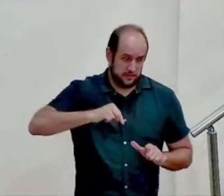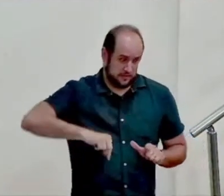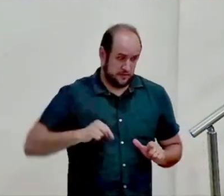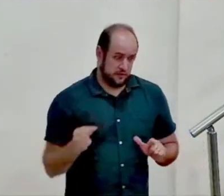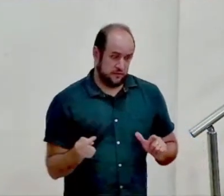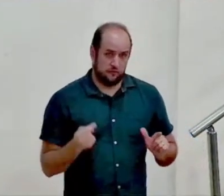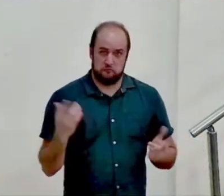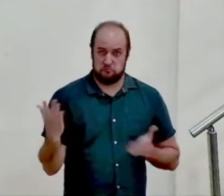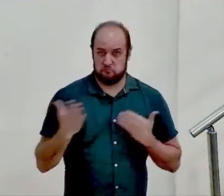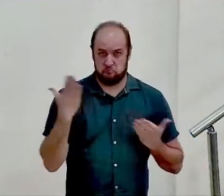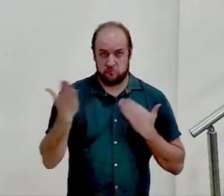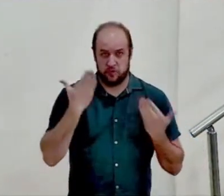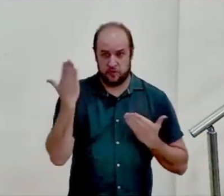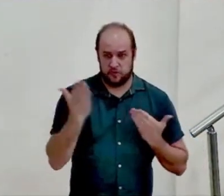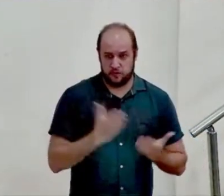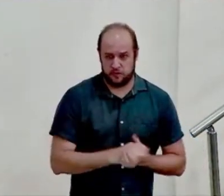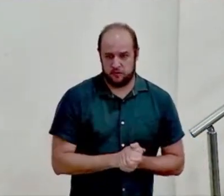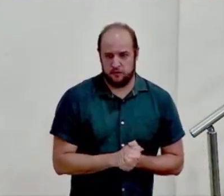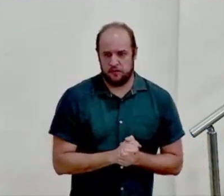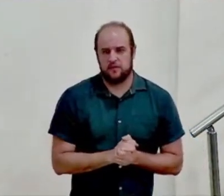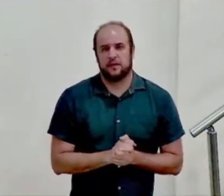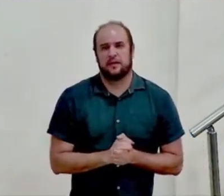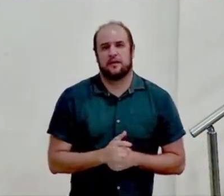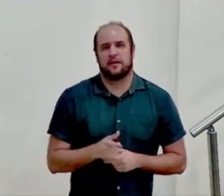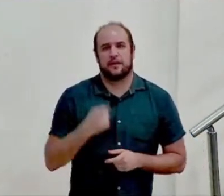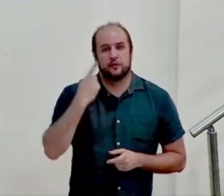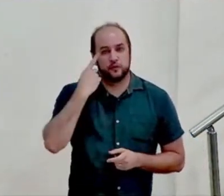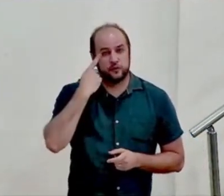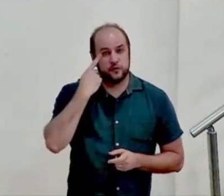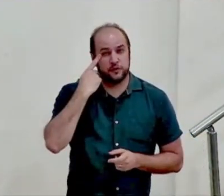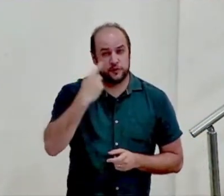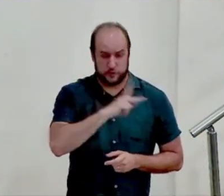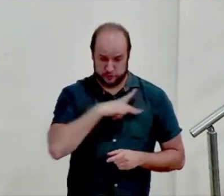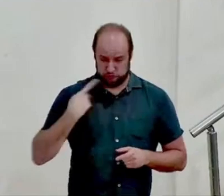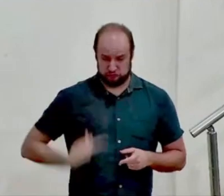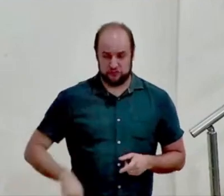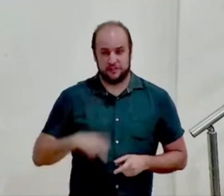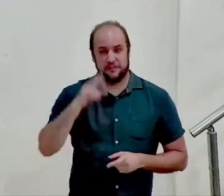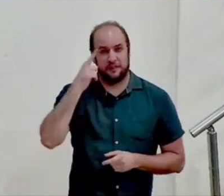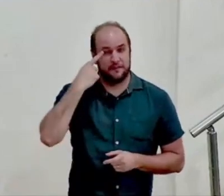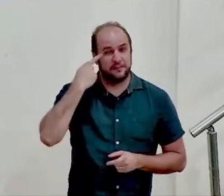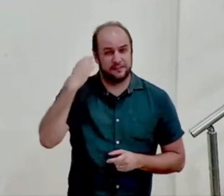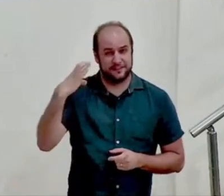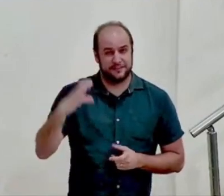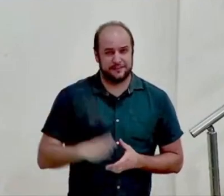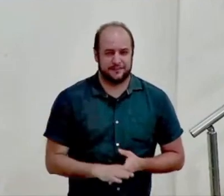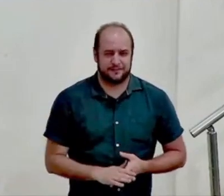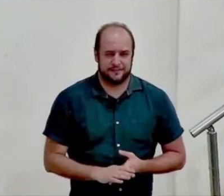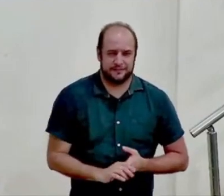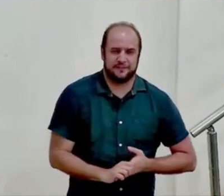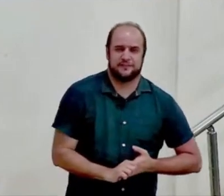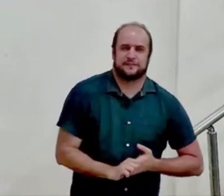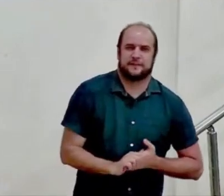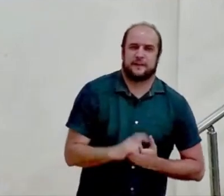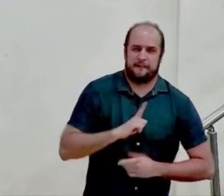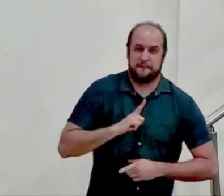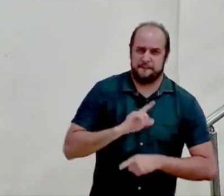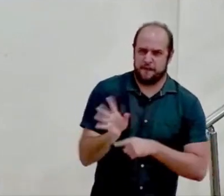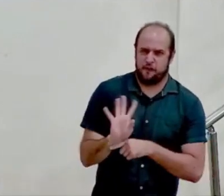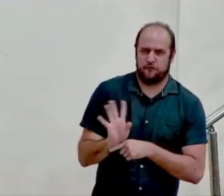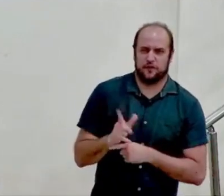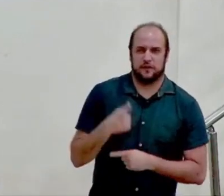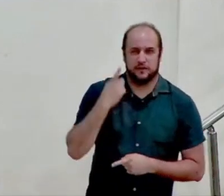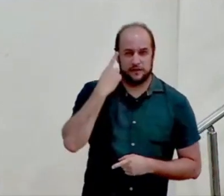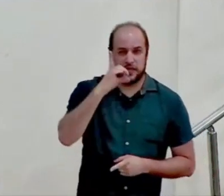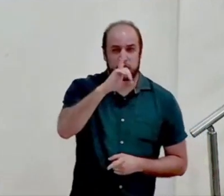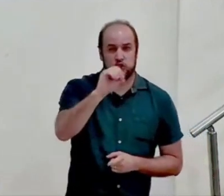está na moda aí as dorameiras de plantão pela risada acho que não tem tanta dorameira reverendo o Sérgio sabe o que